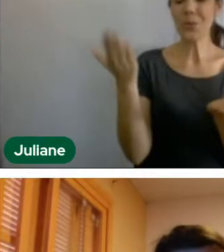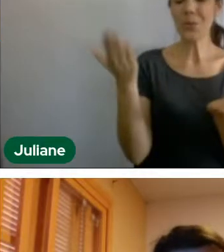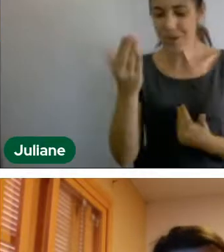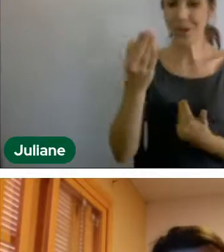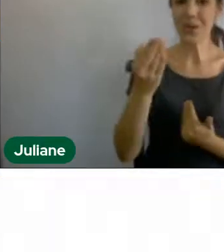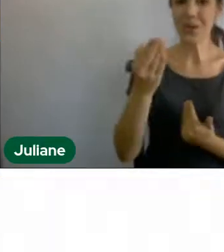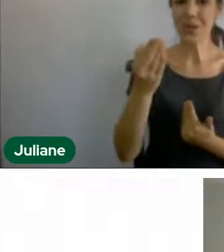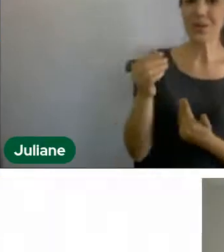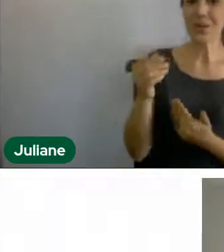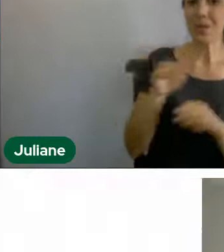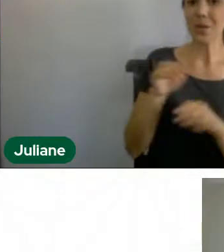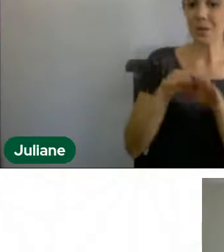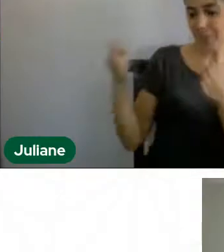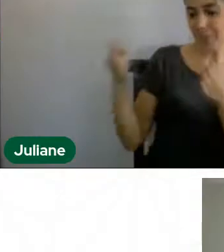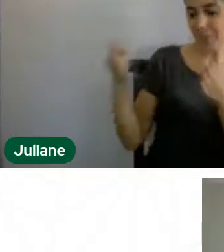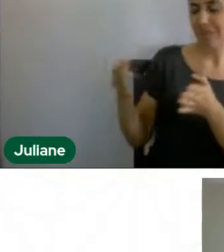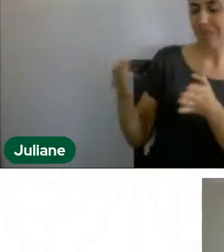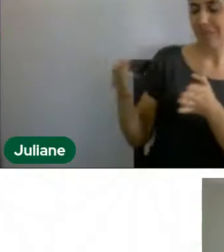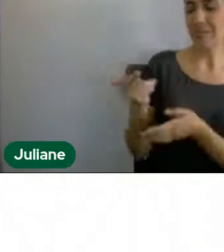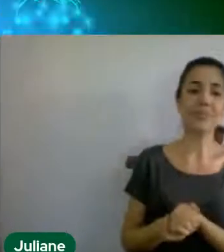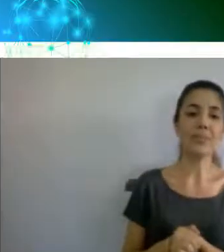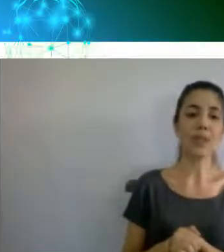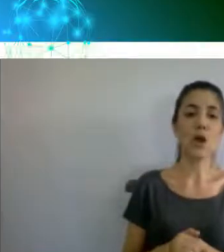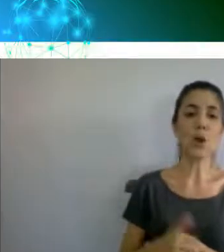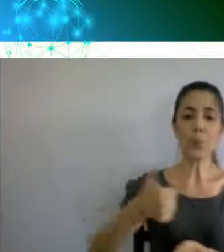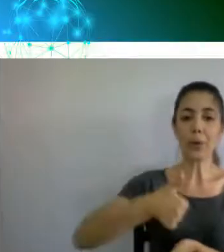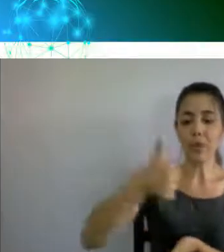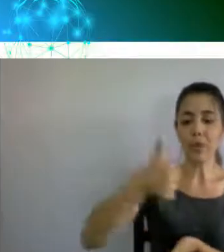essa primeira etapa aí, esse primeiro trabalho, tá?